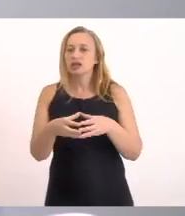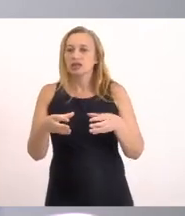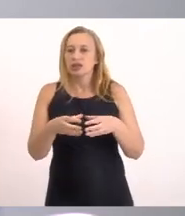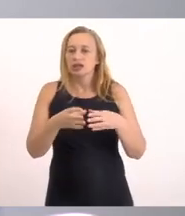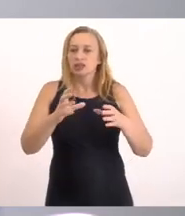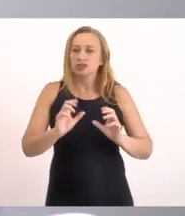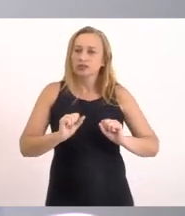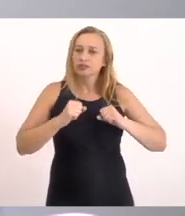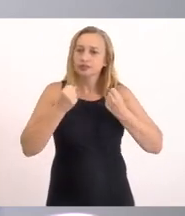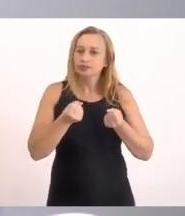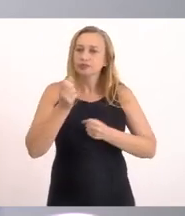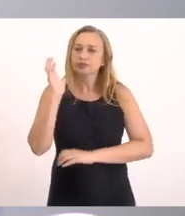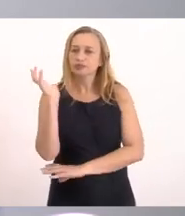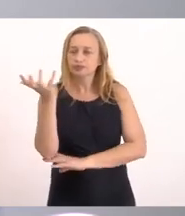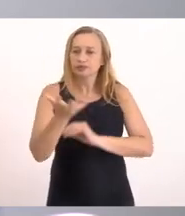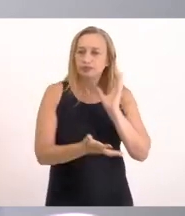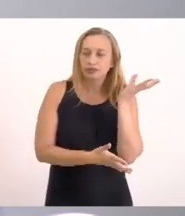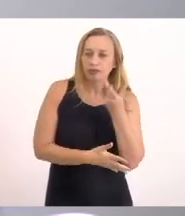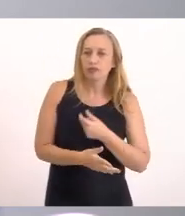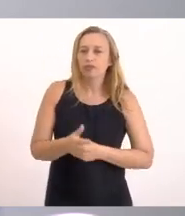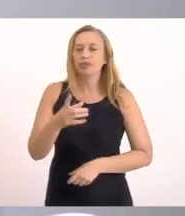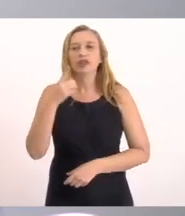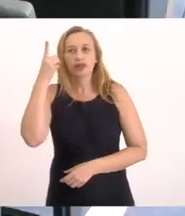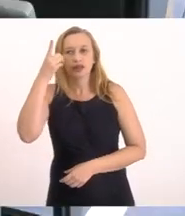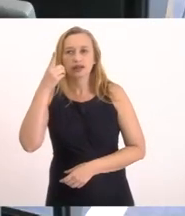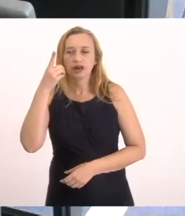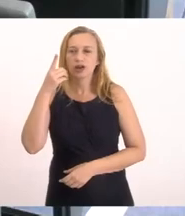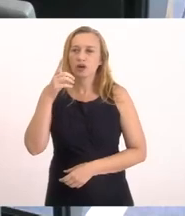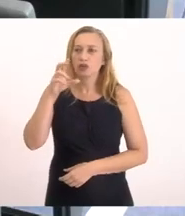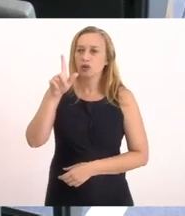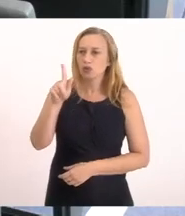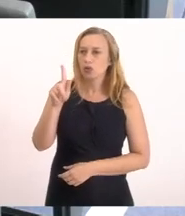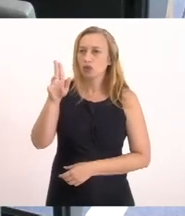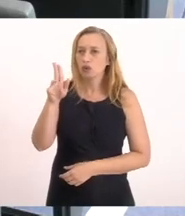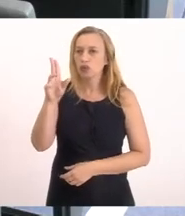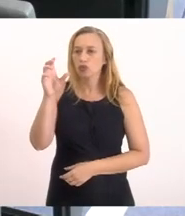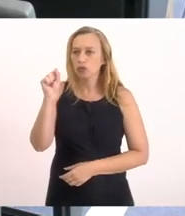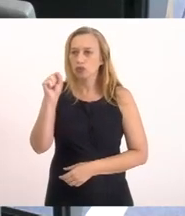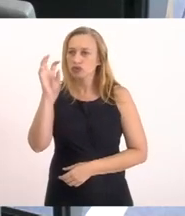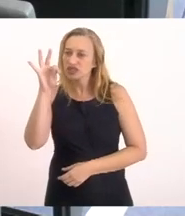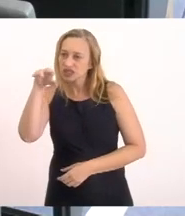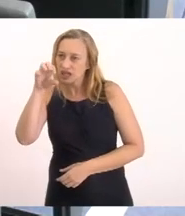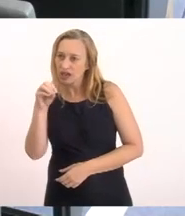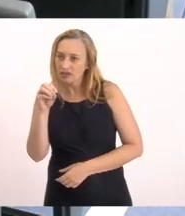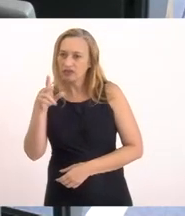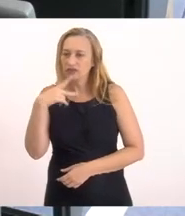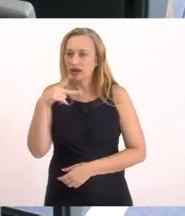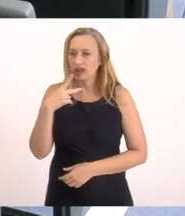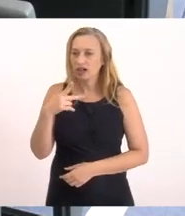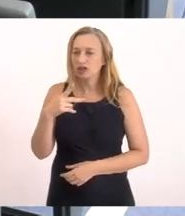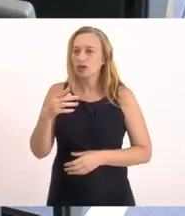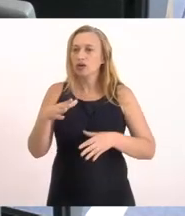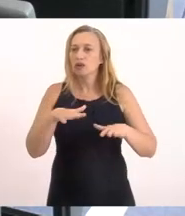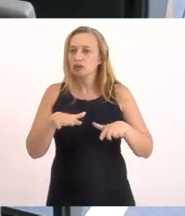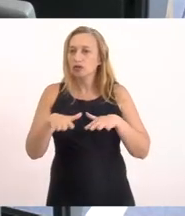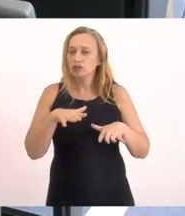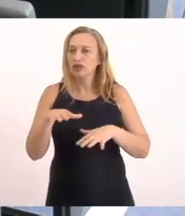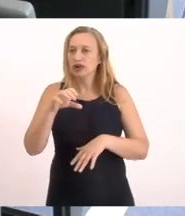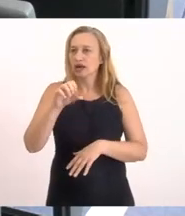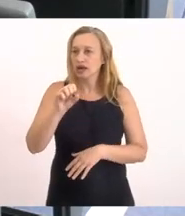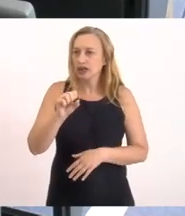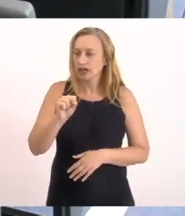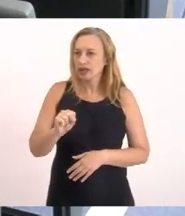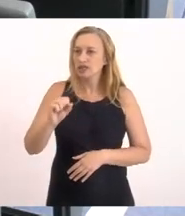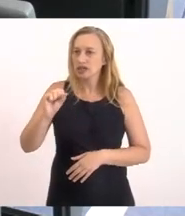defesa do meio ambiente Deputado Gustavo Schmidt E dizer que o movimento SOS Barra Franca Foi criado a partir